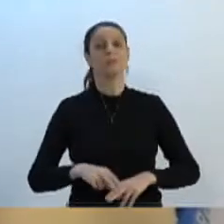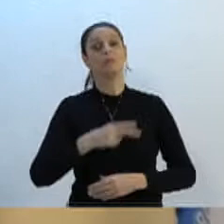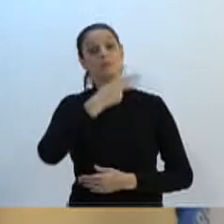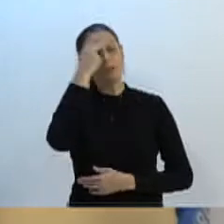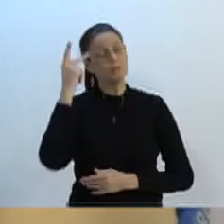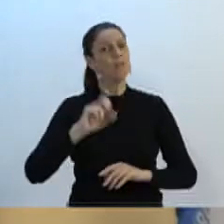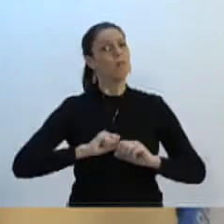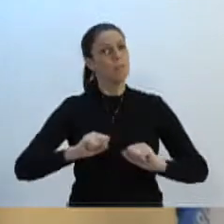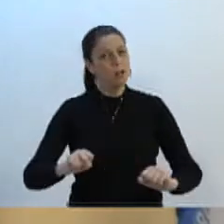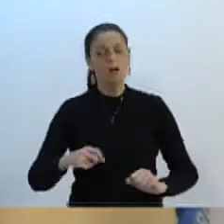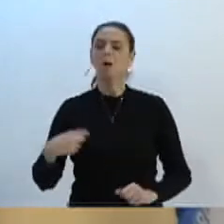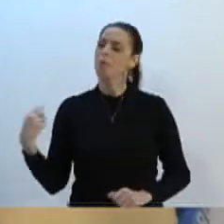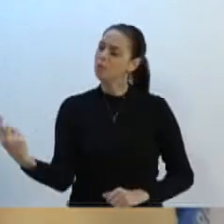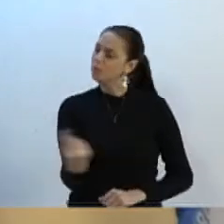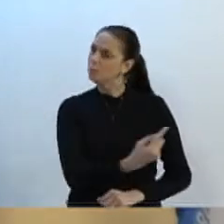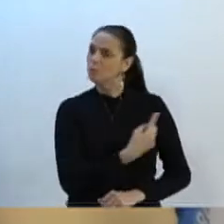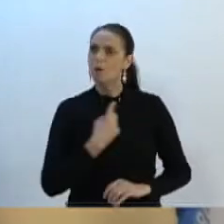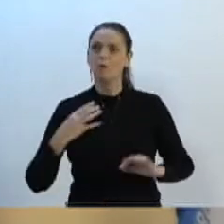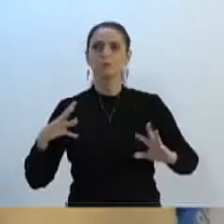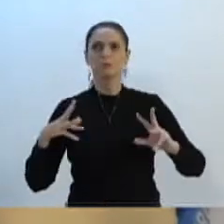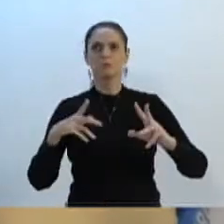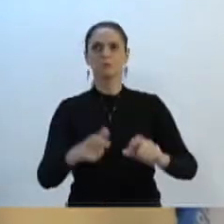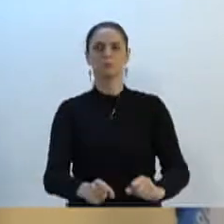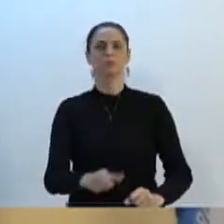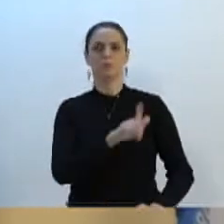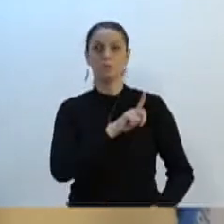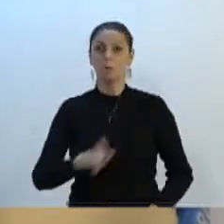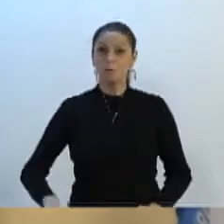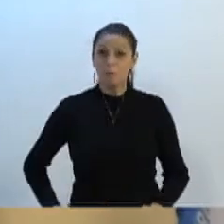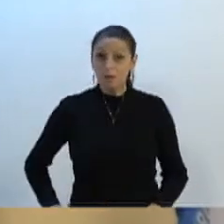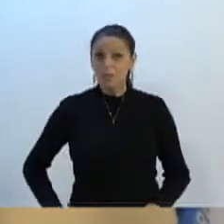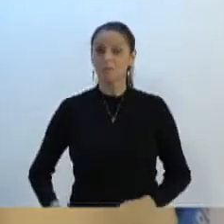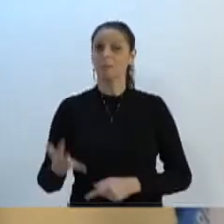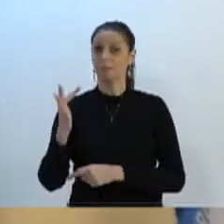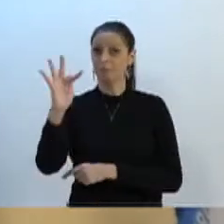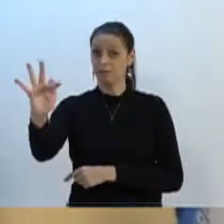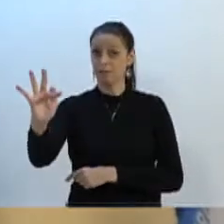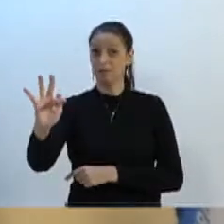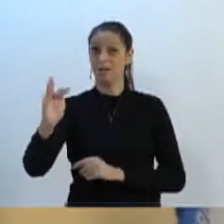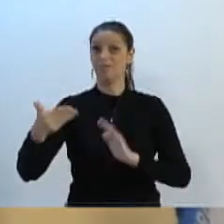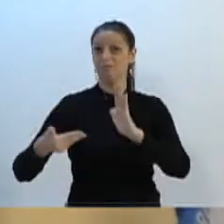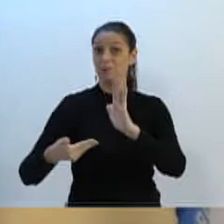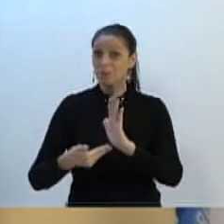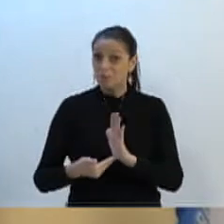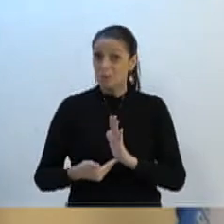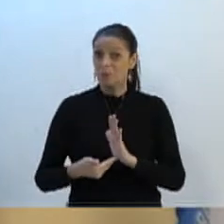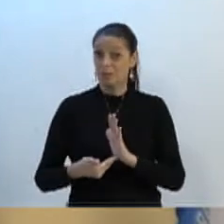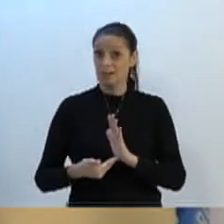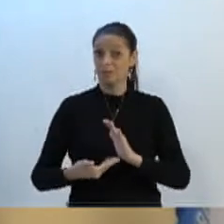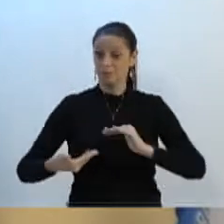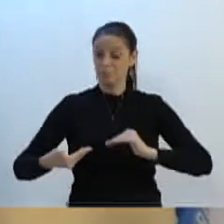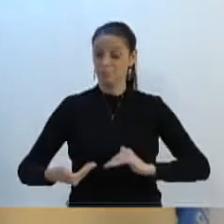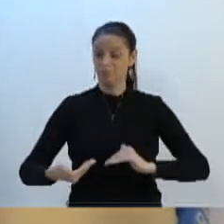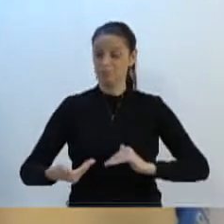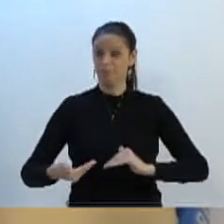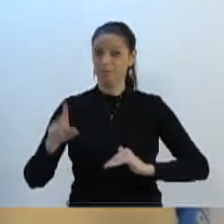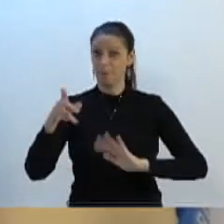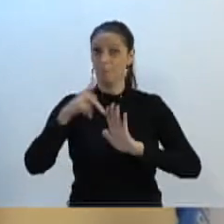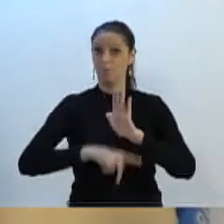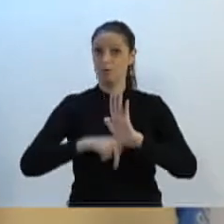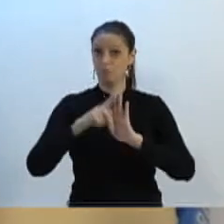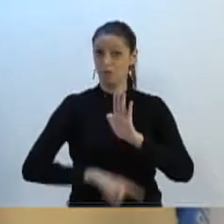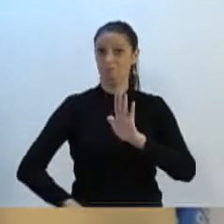a todos nós, quando o governo federal encaminha ao Congresso o seu projeto de lei